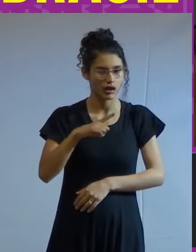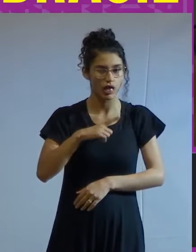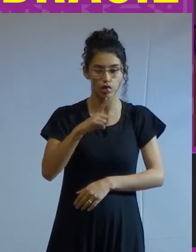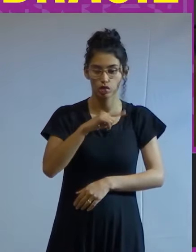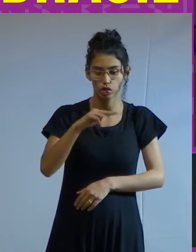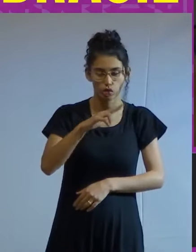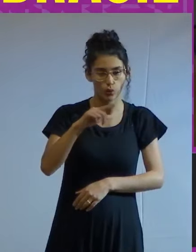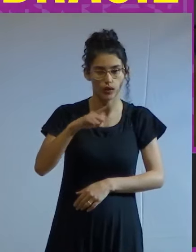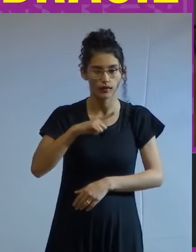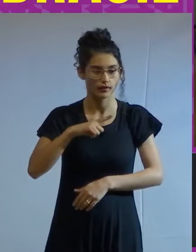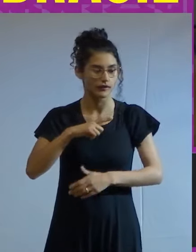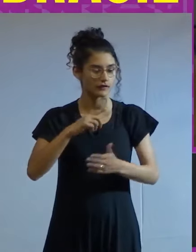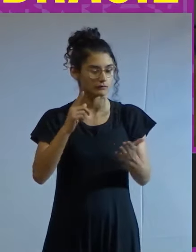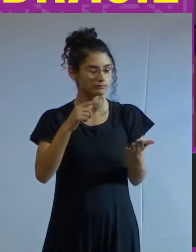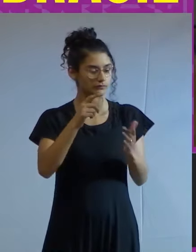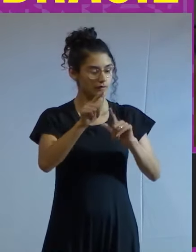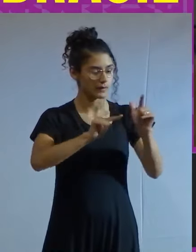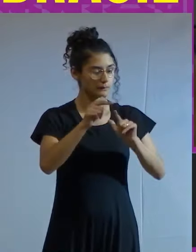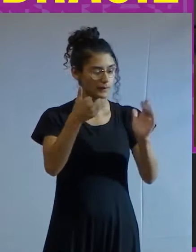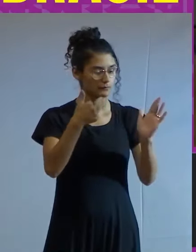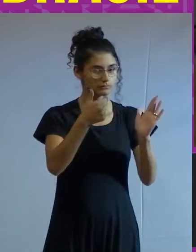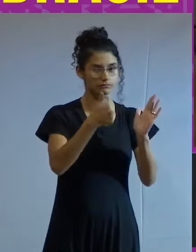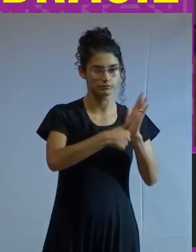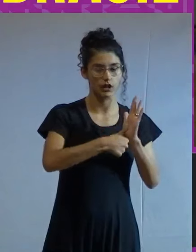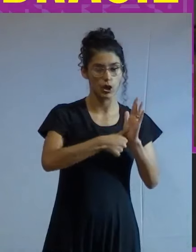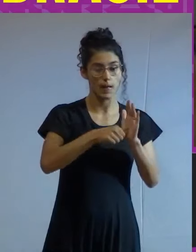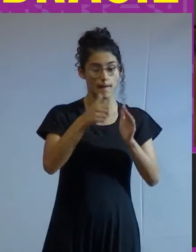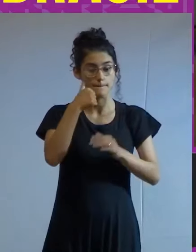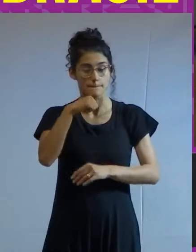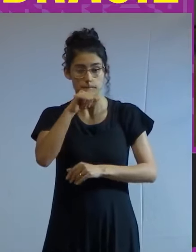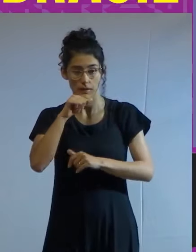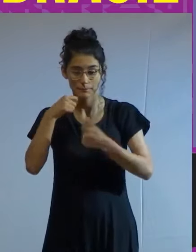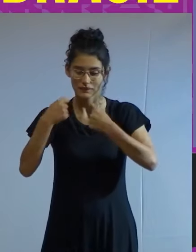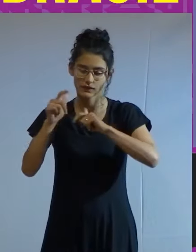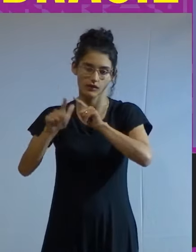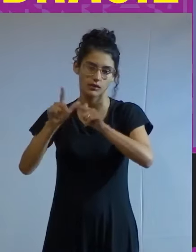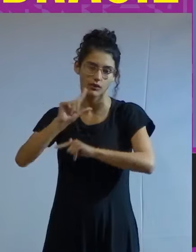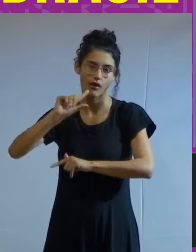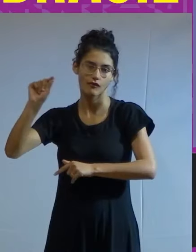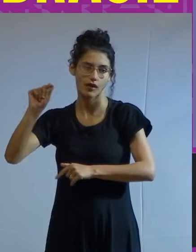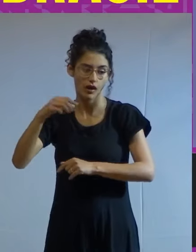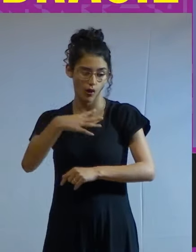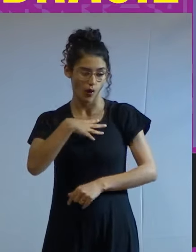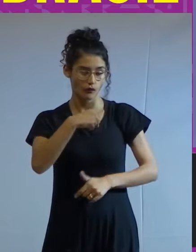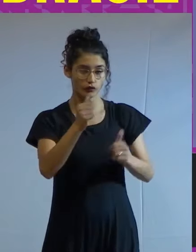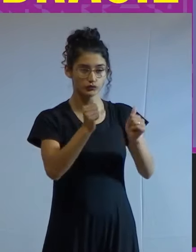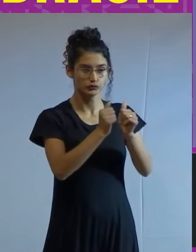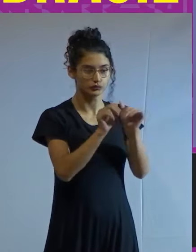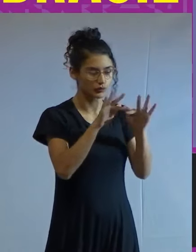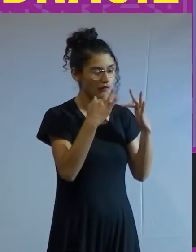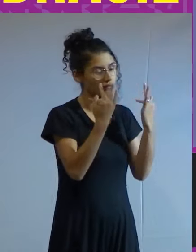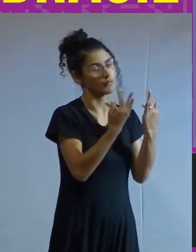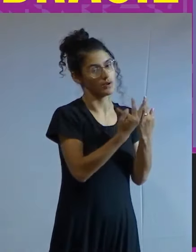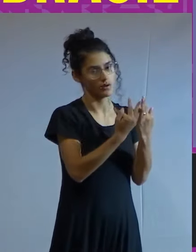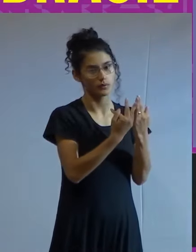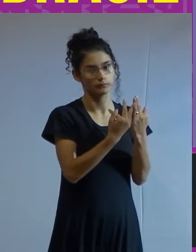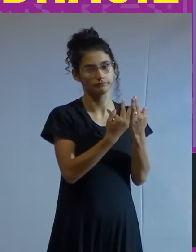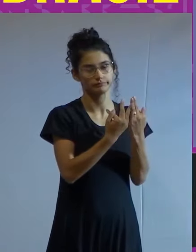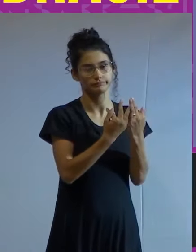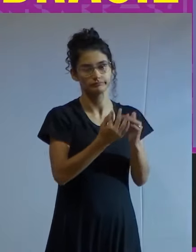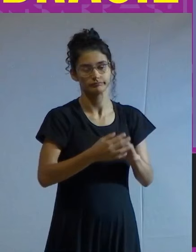oficializado. A mãe, obrigada a trabalhar fora, deixou os filhos sob os cuidados de parentes.